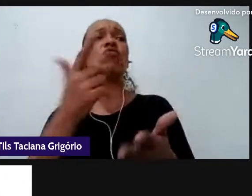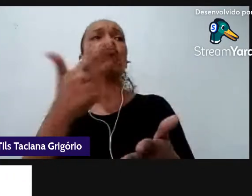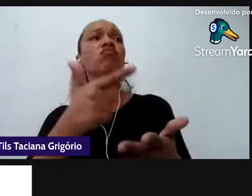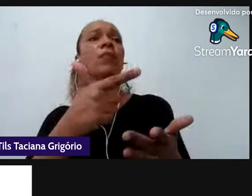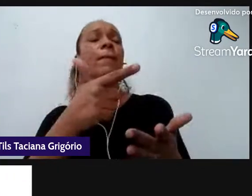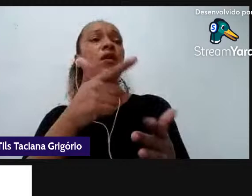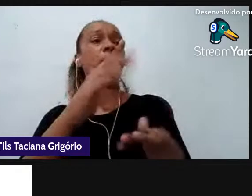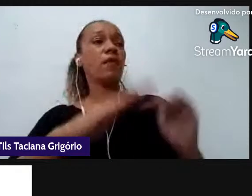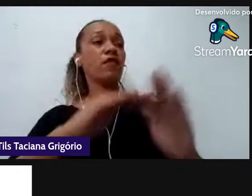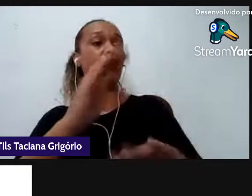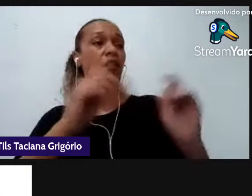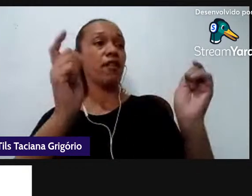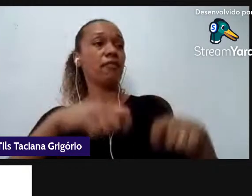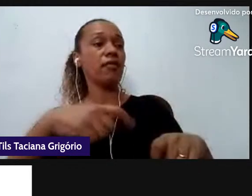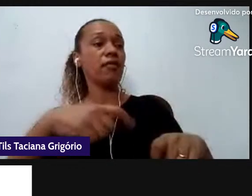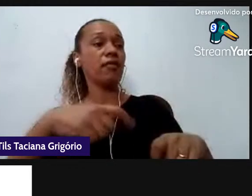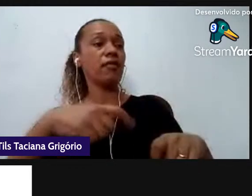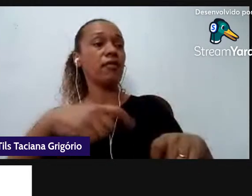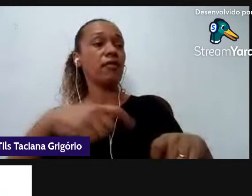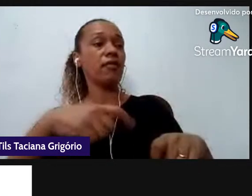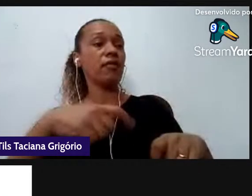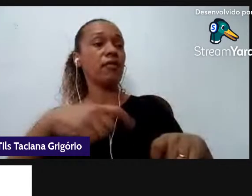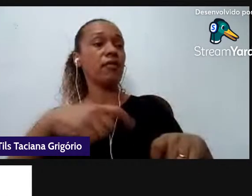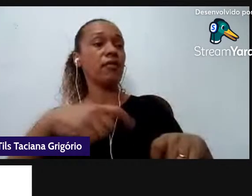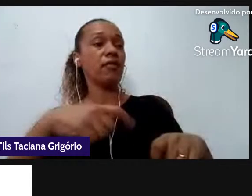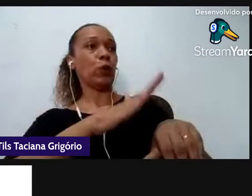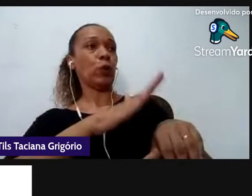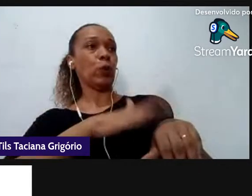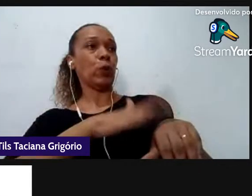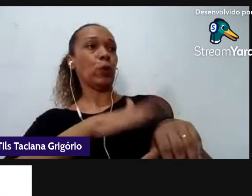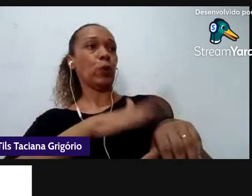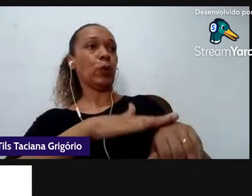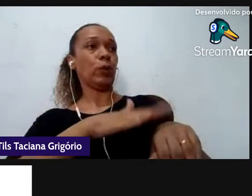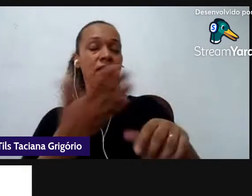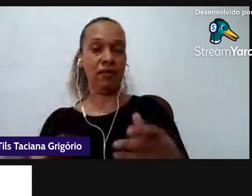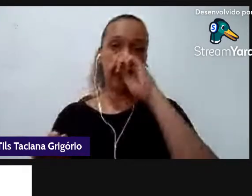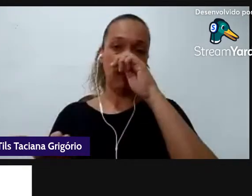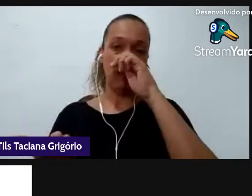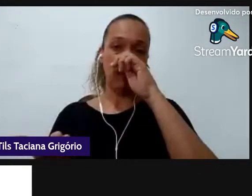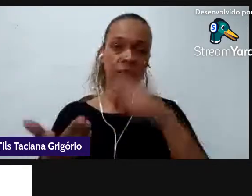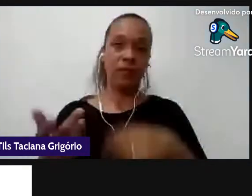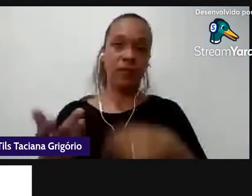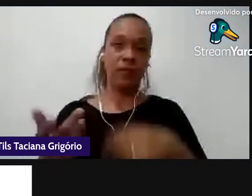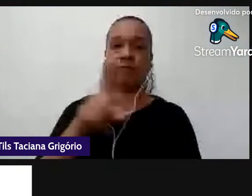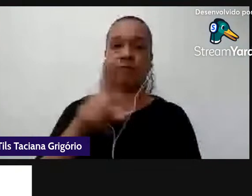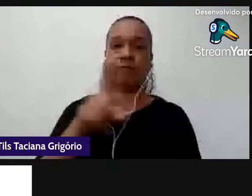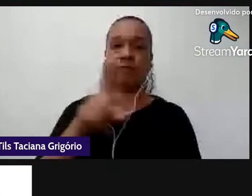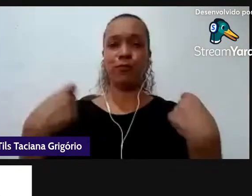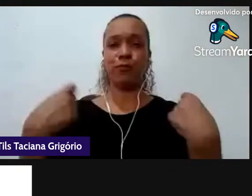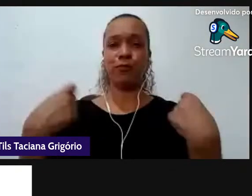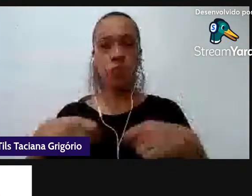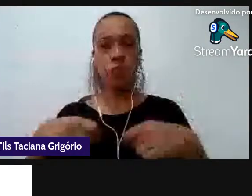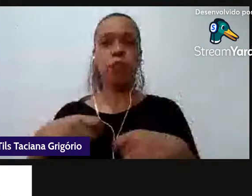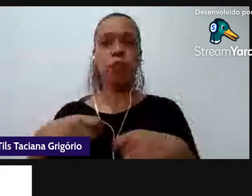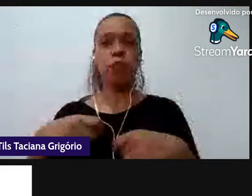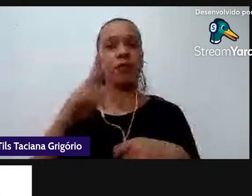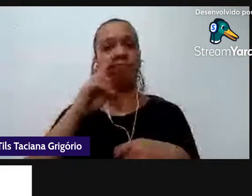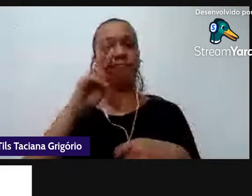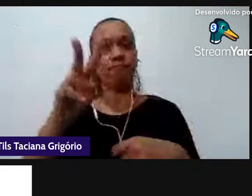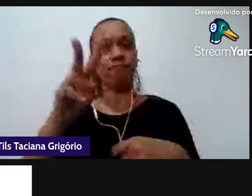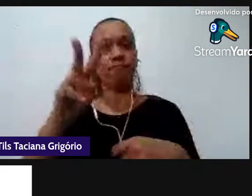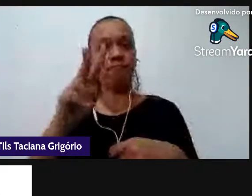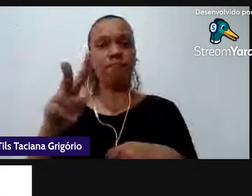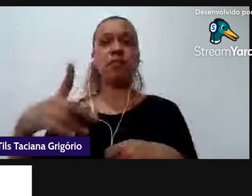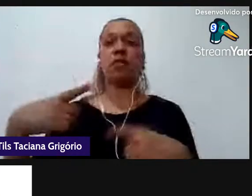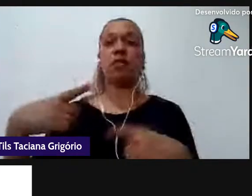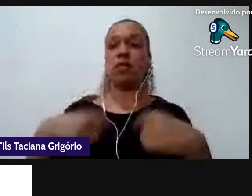e aí a gente precisa ter isso muito muito forte então é algo que a gente vai tentar buscar